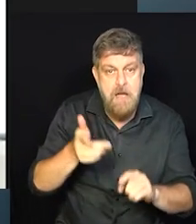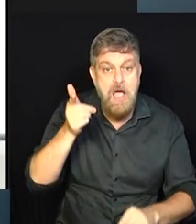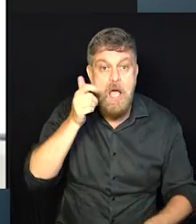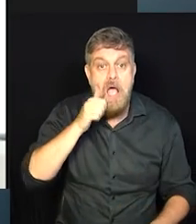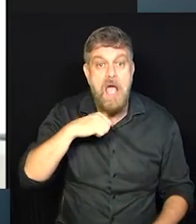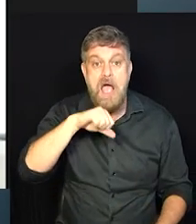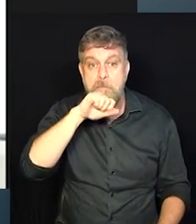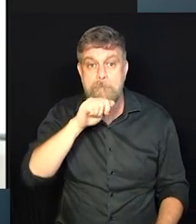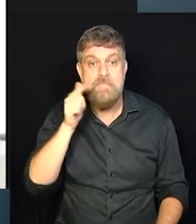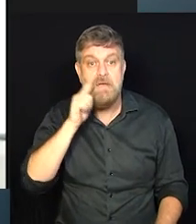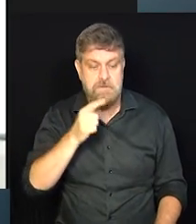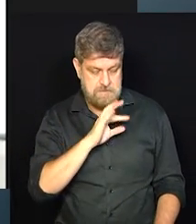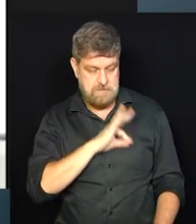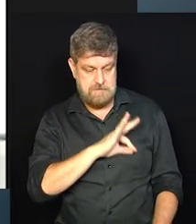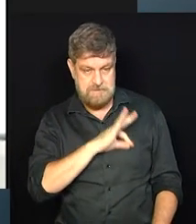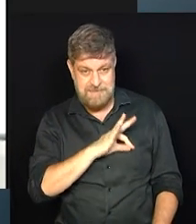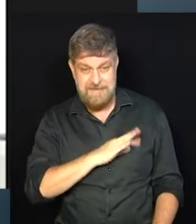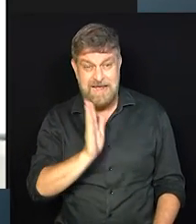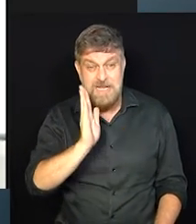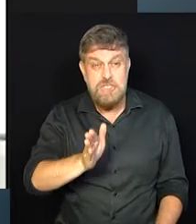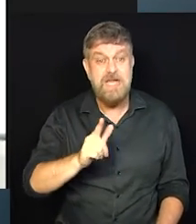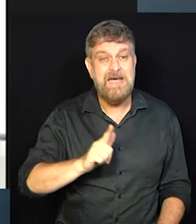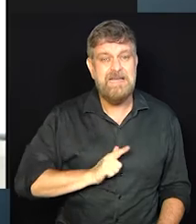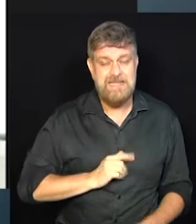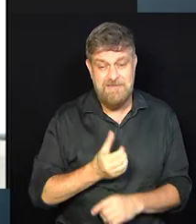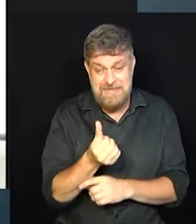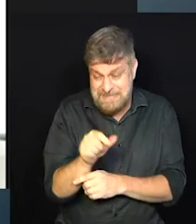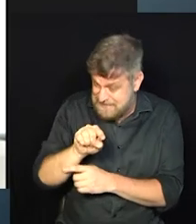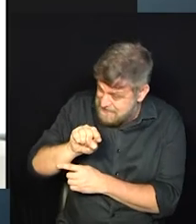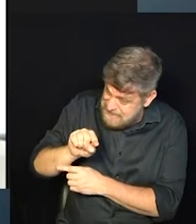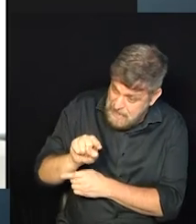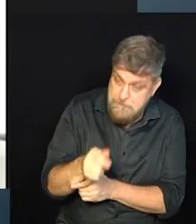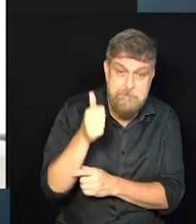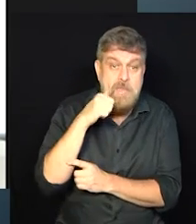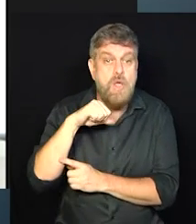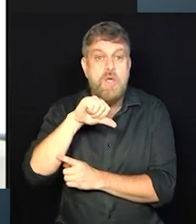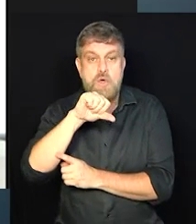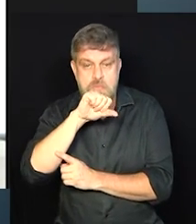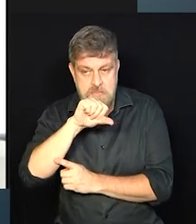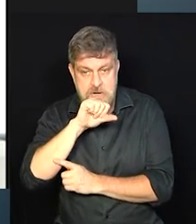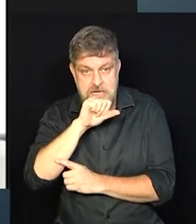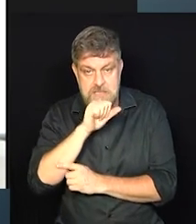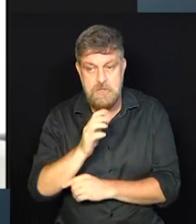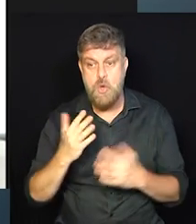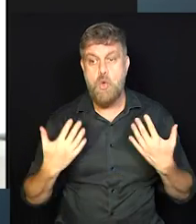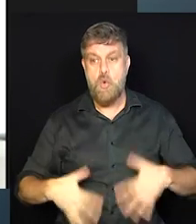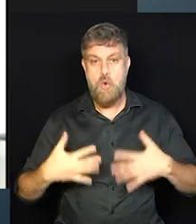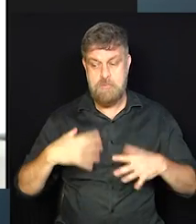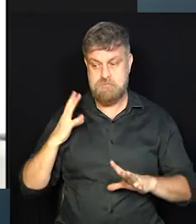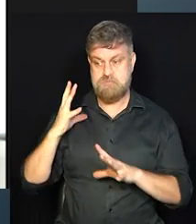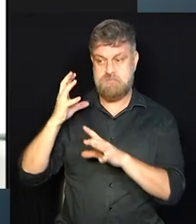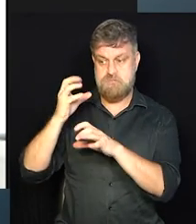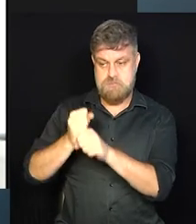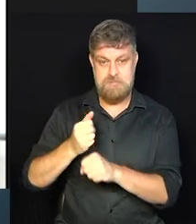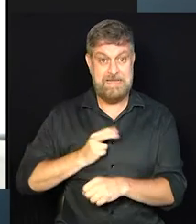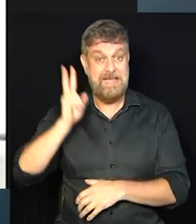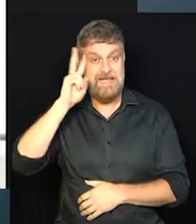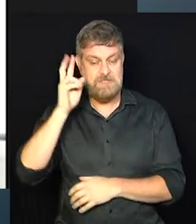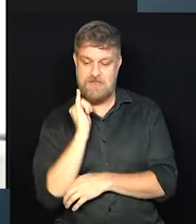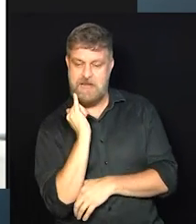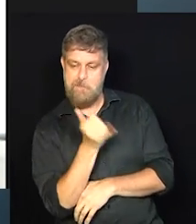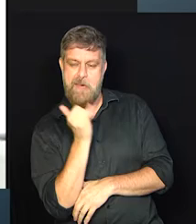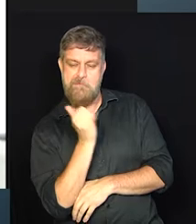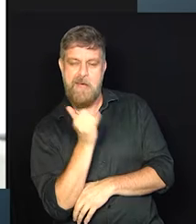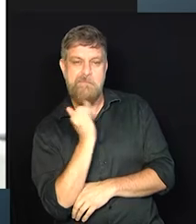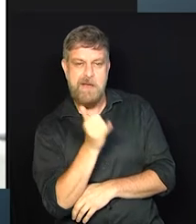dígitos mensais. E já passaram por nós mais de 6 mil mães empreendedoras. Então, a gente está cheio de história